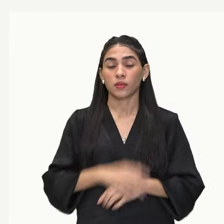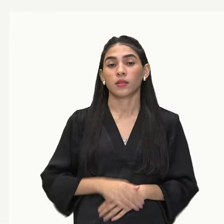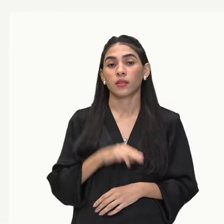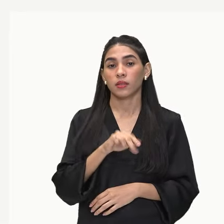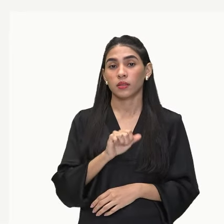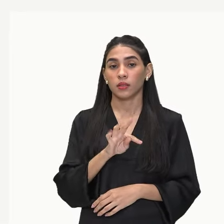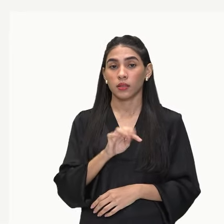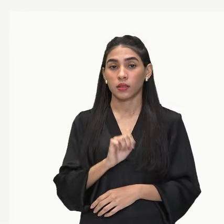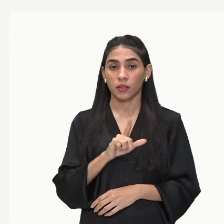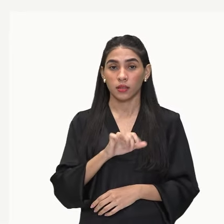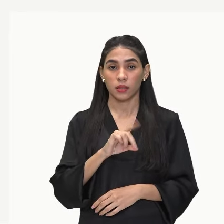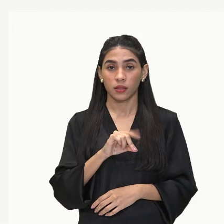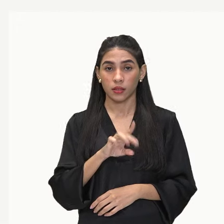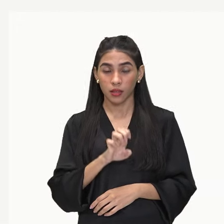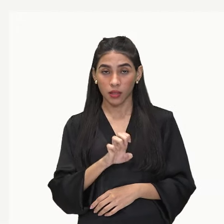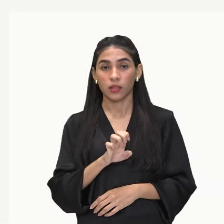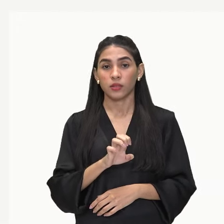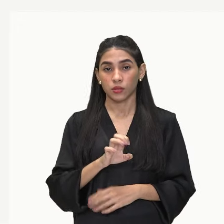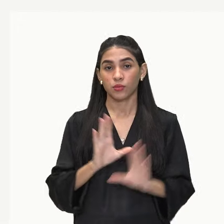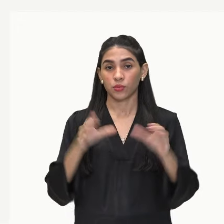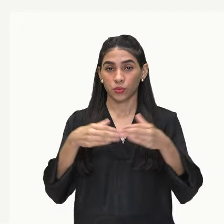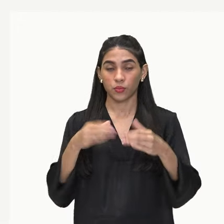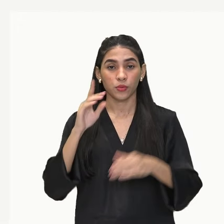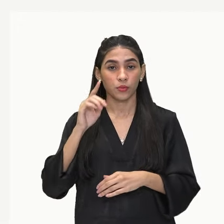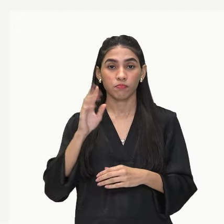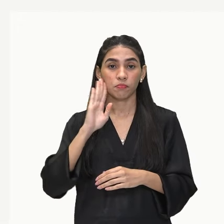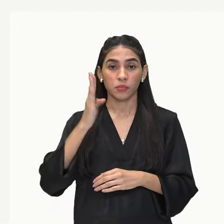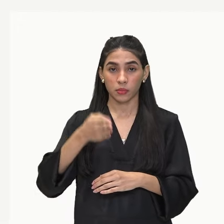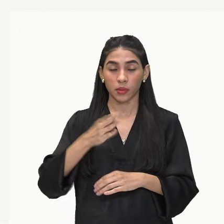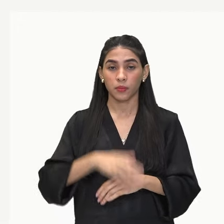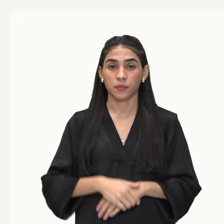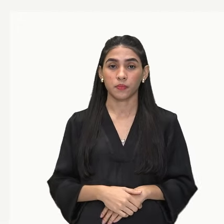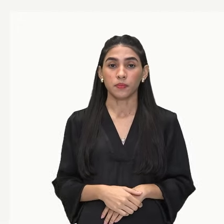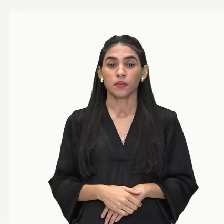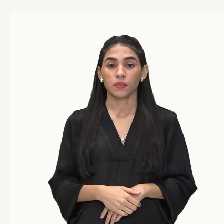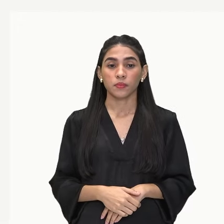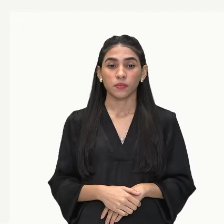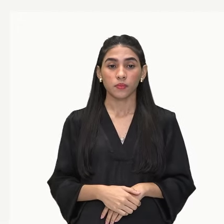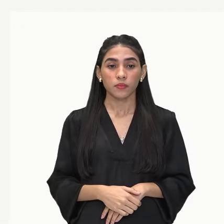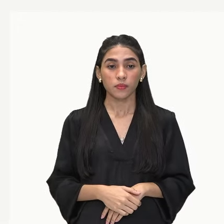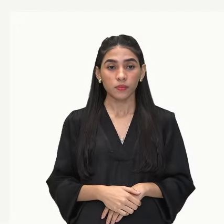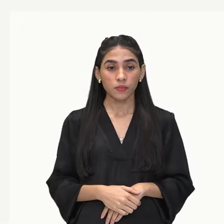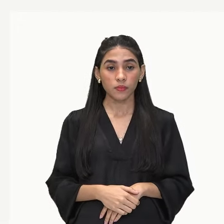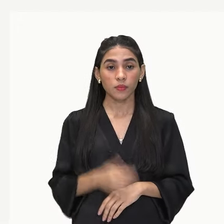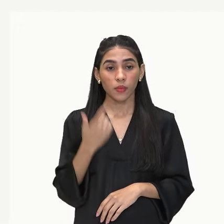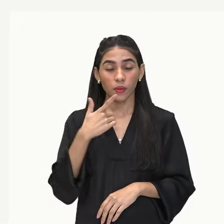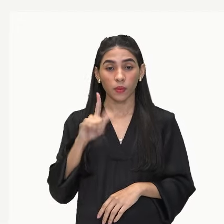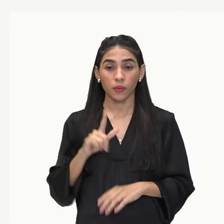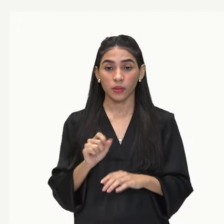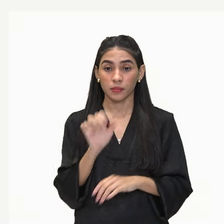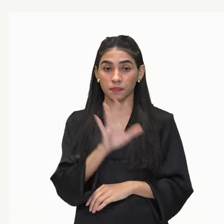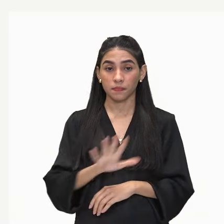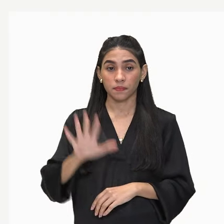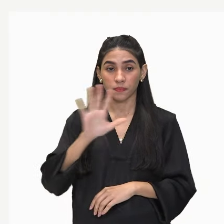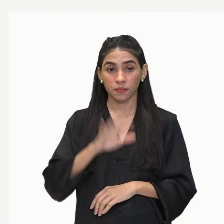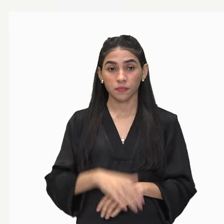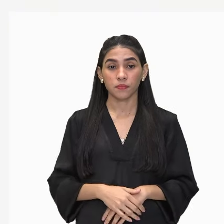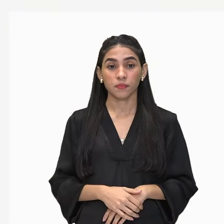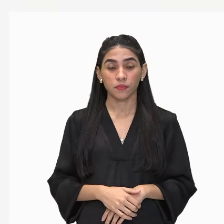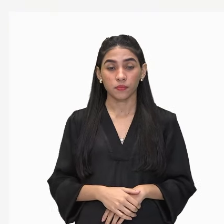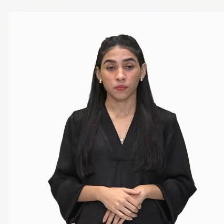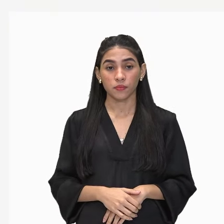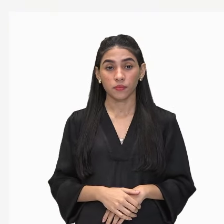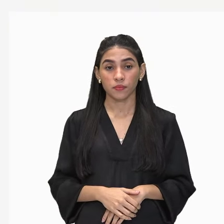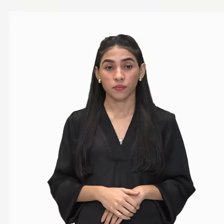natalidade de uma determinada população. E aí na nossa próxima imagem, a gente vai